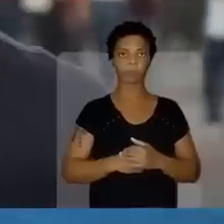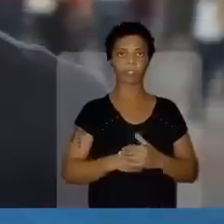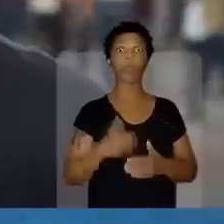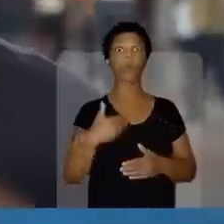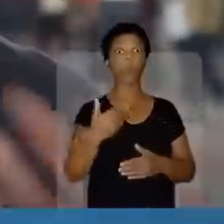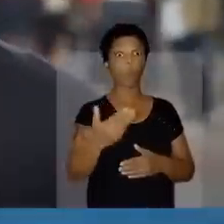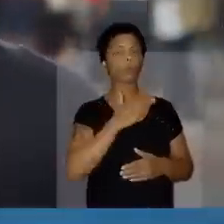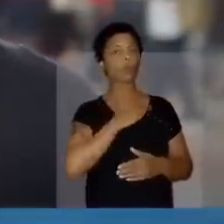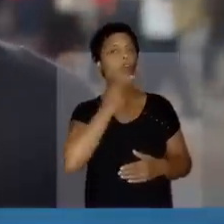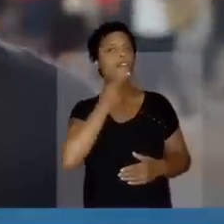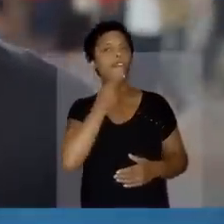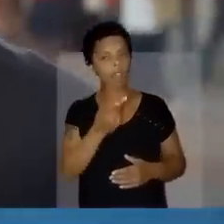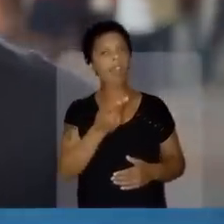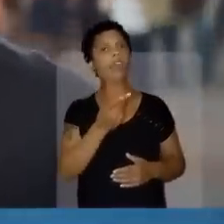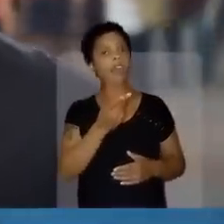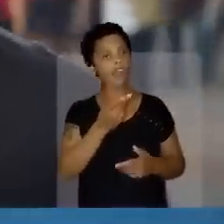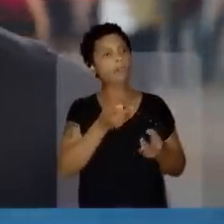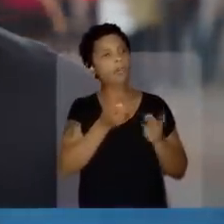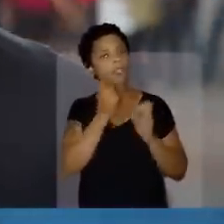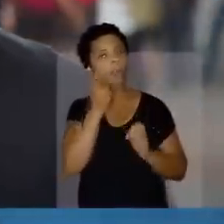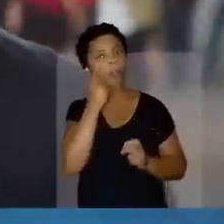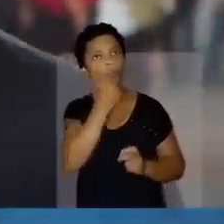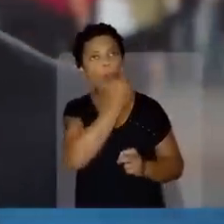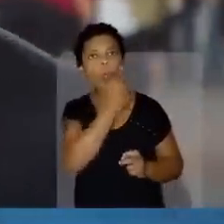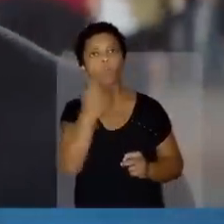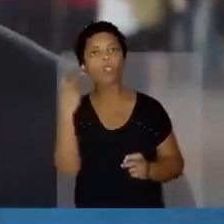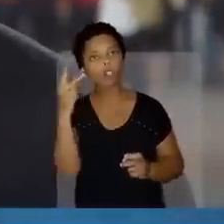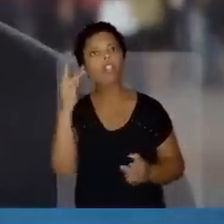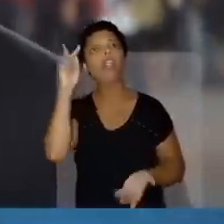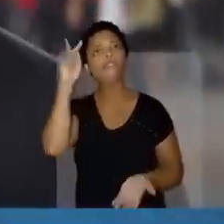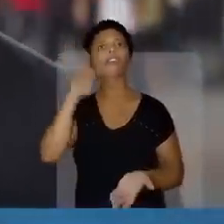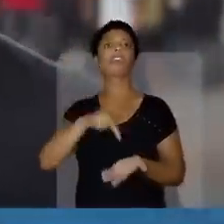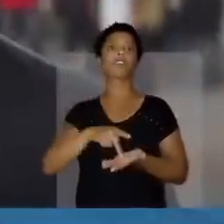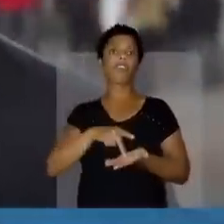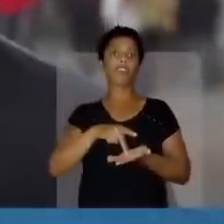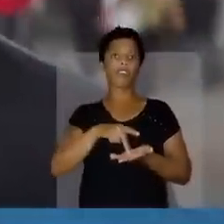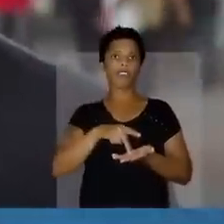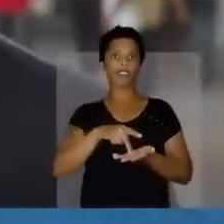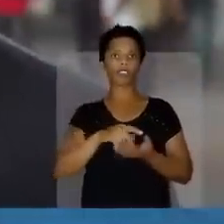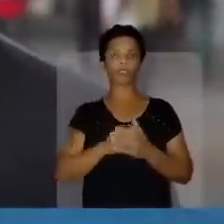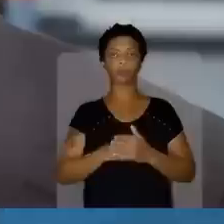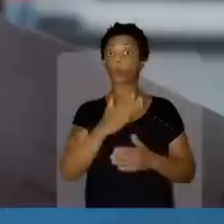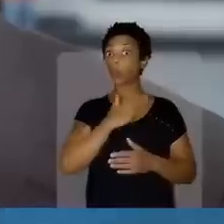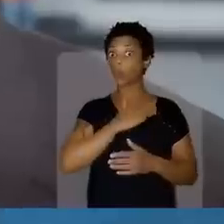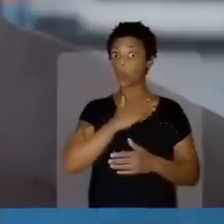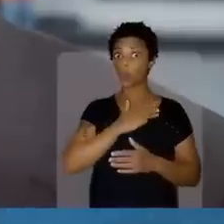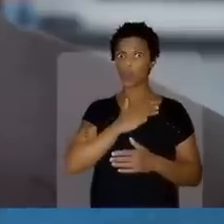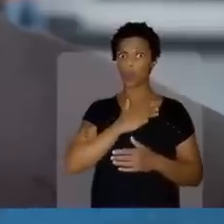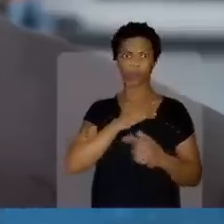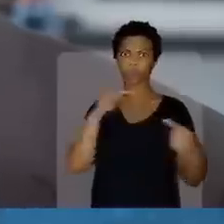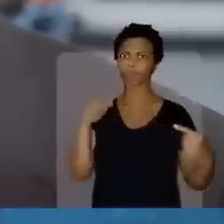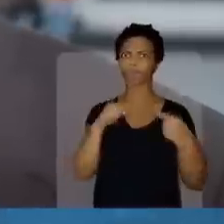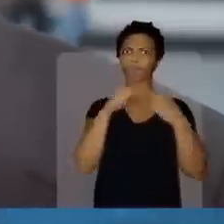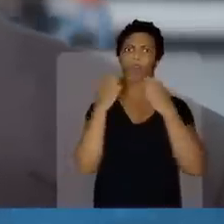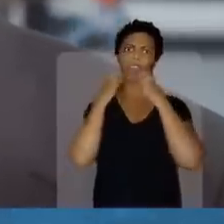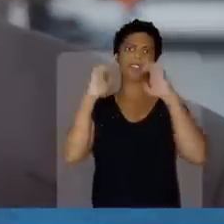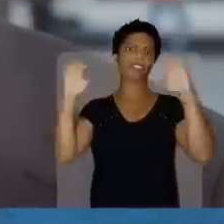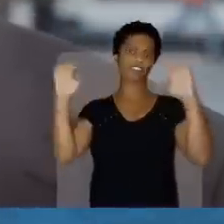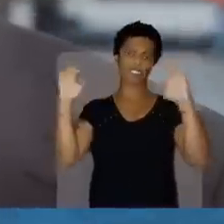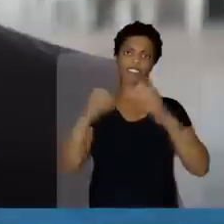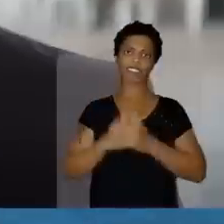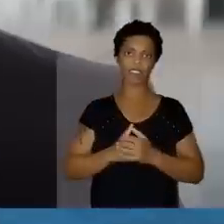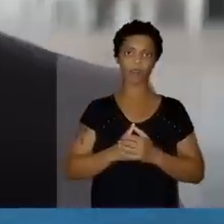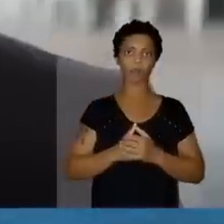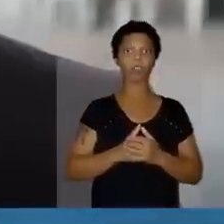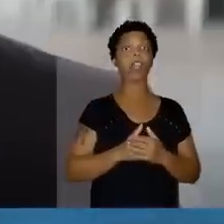Quando nós escutamos o presidente Lula, a gente vê nos olhos dele que ele está falando com sinceridade. O Lula é muito mais próximo do